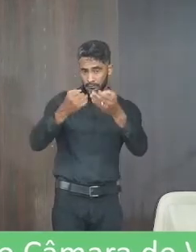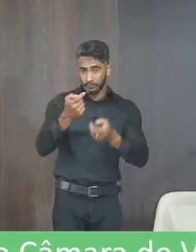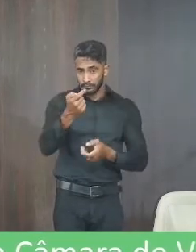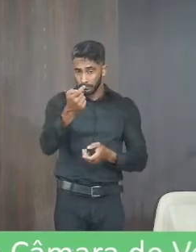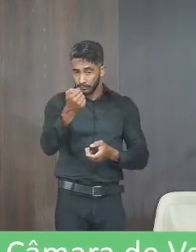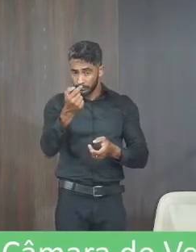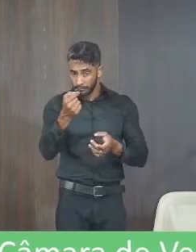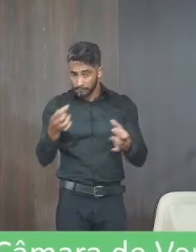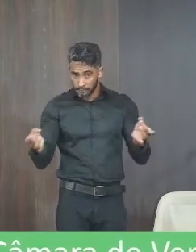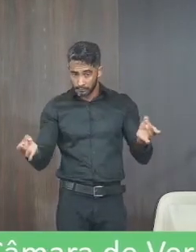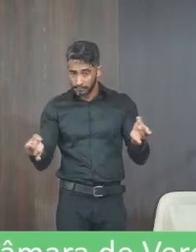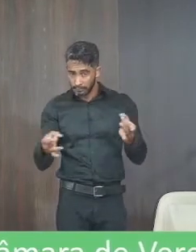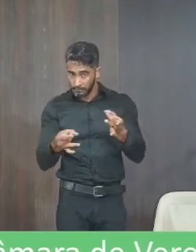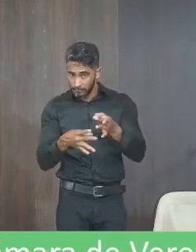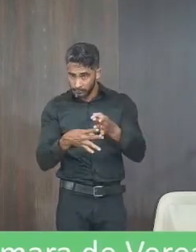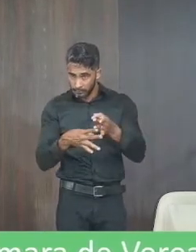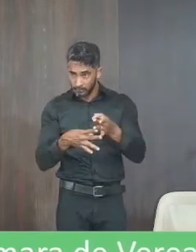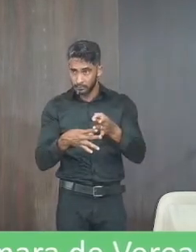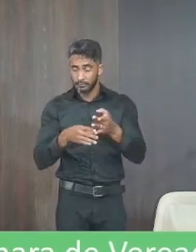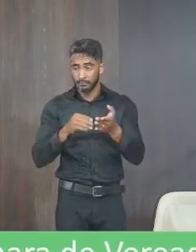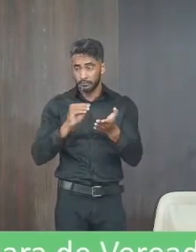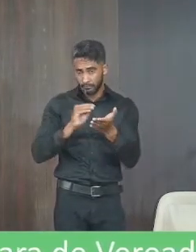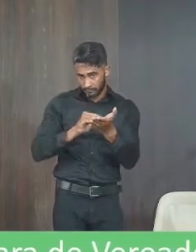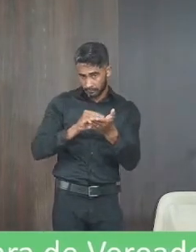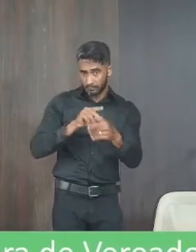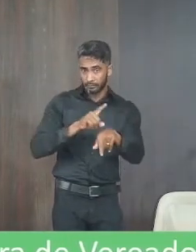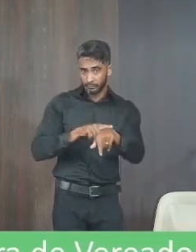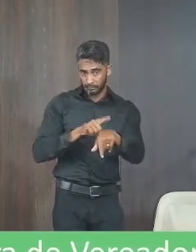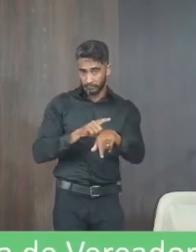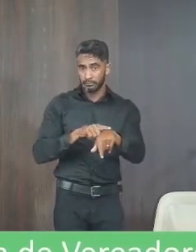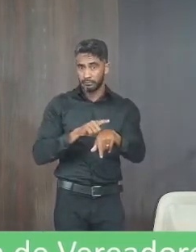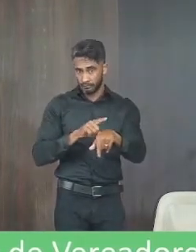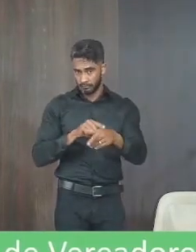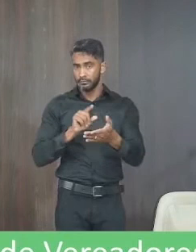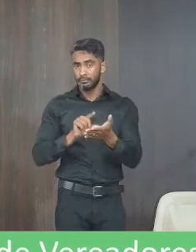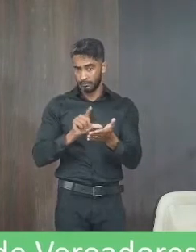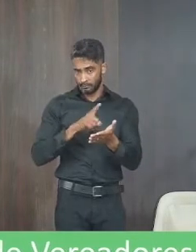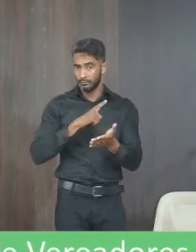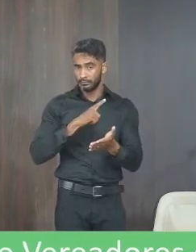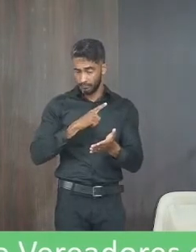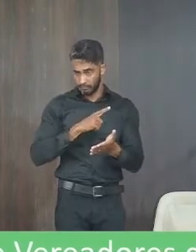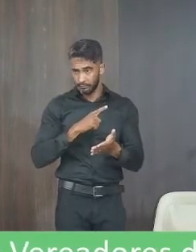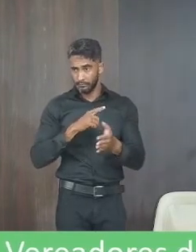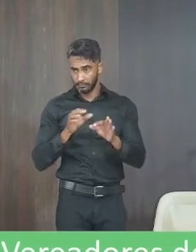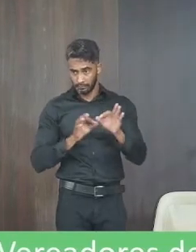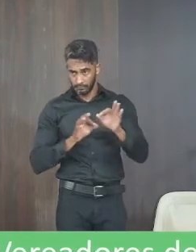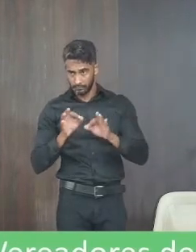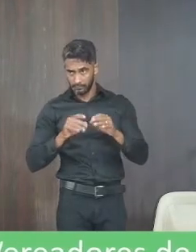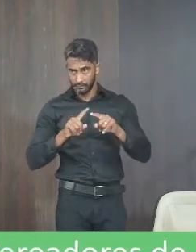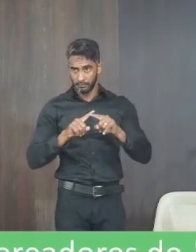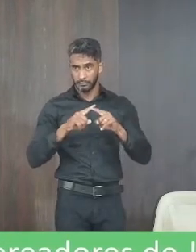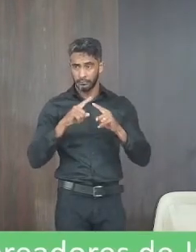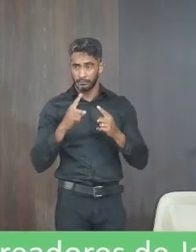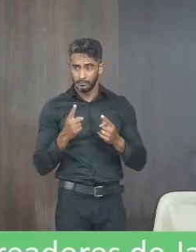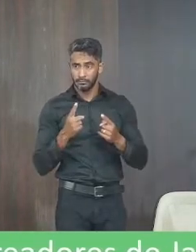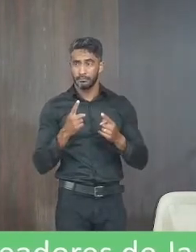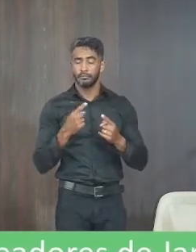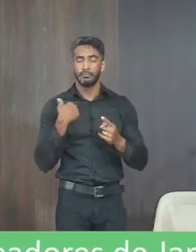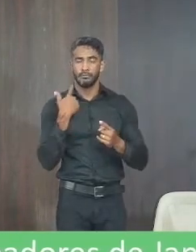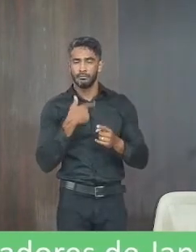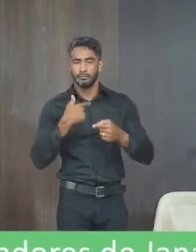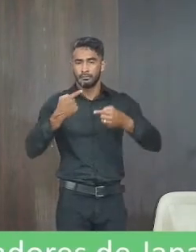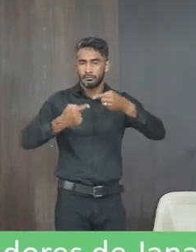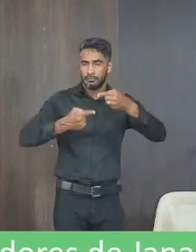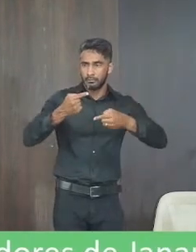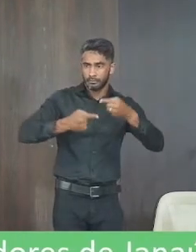quase chegando o plano de cargos salários que ainda está em tempo mas assim que chegasse esse plano de cargos salários é onde a gente poderia